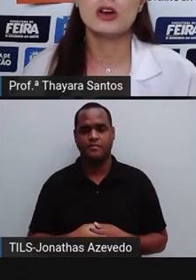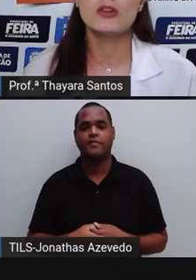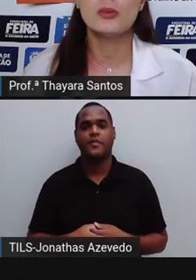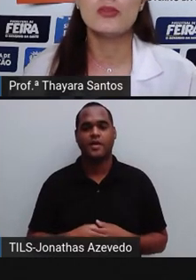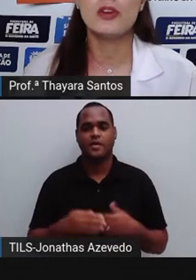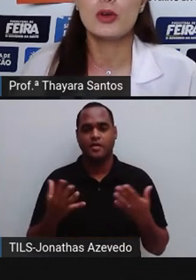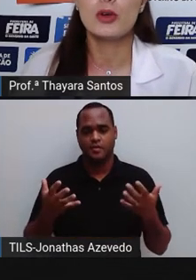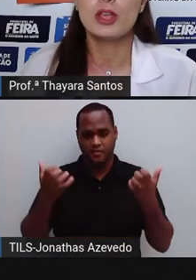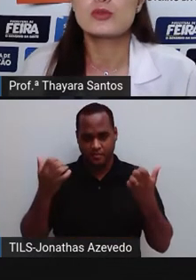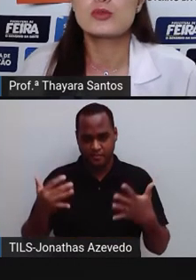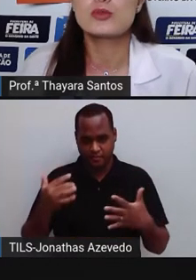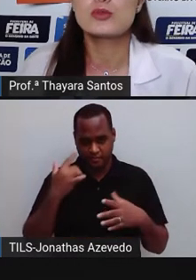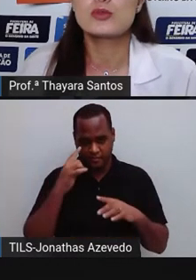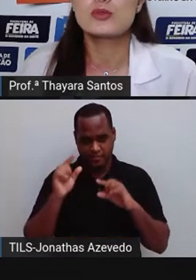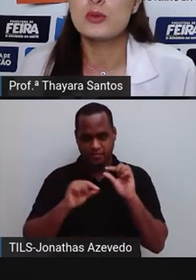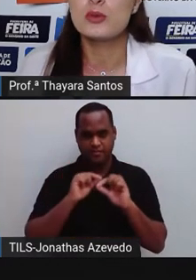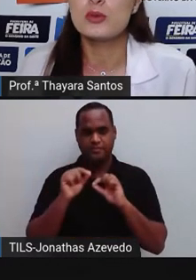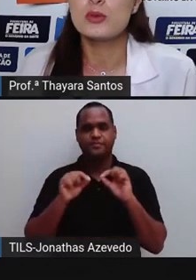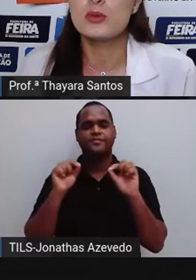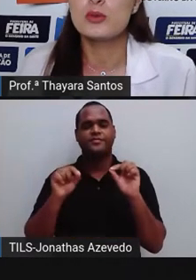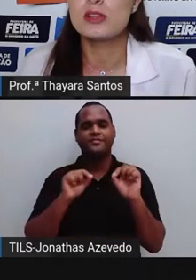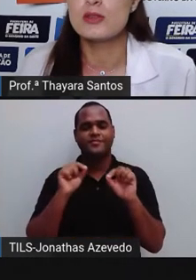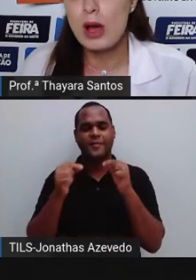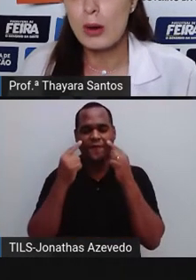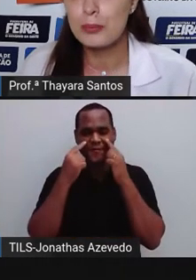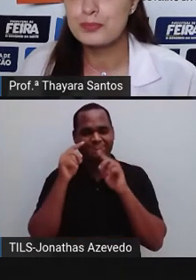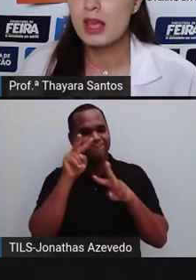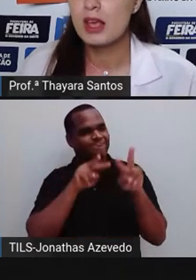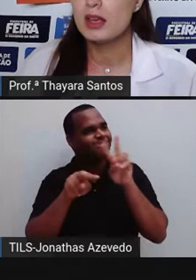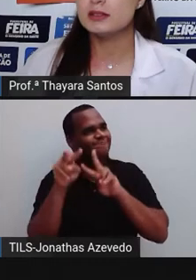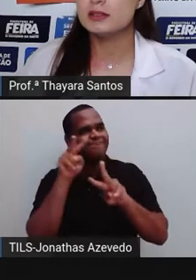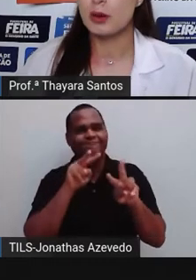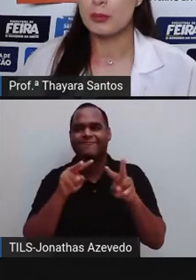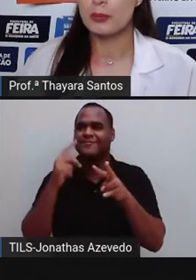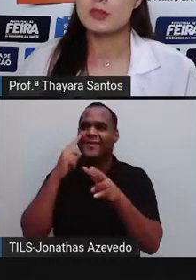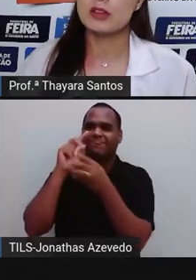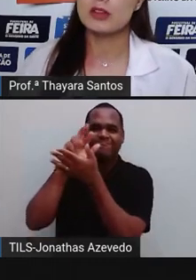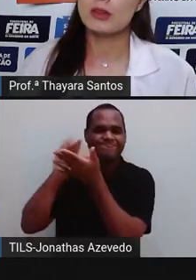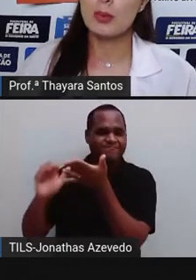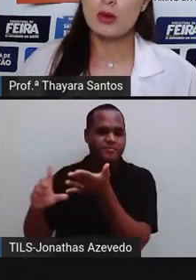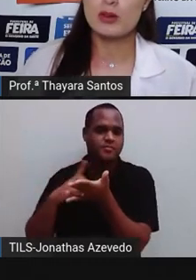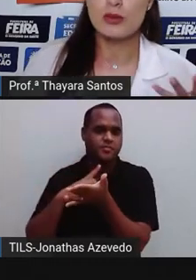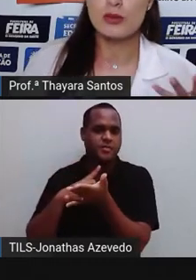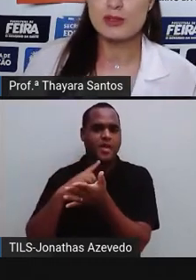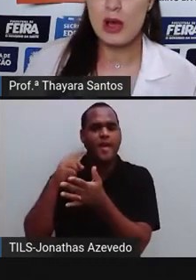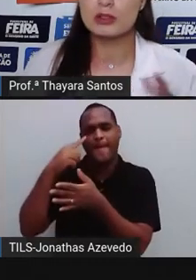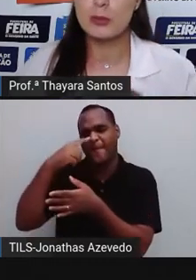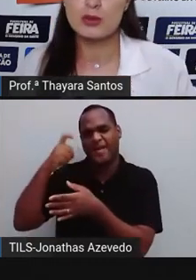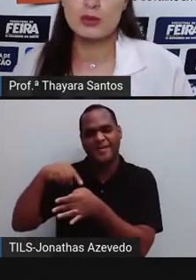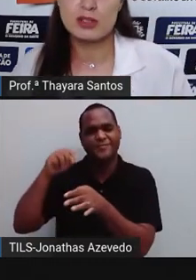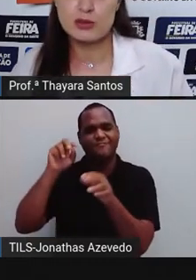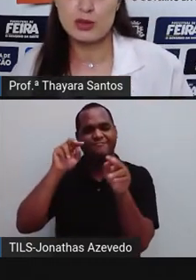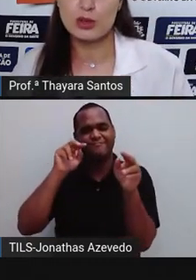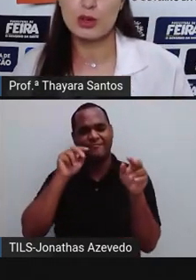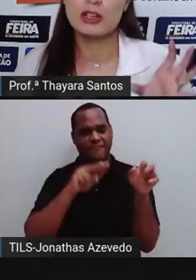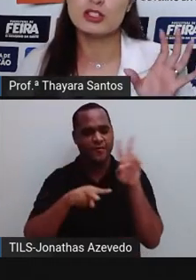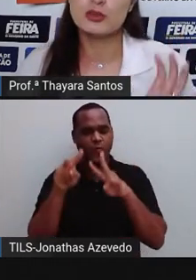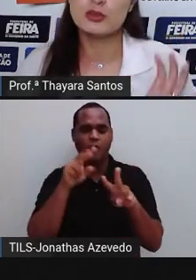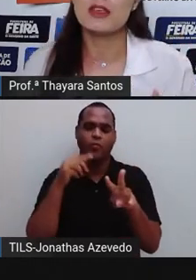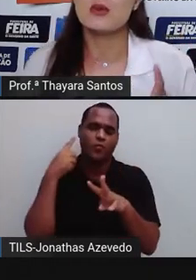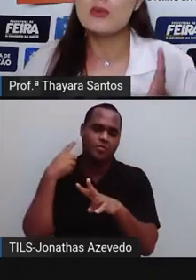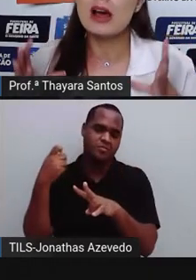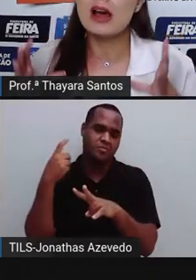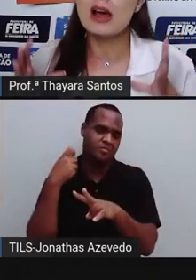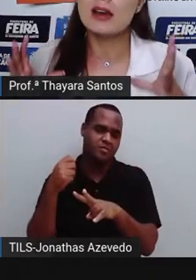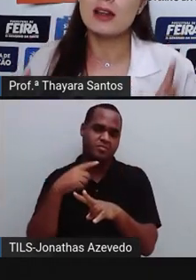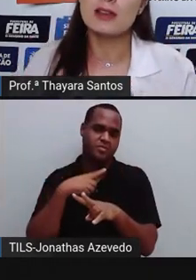Agora vamos falar um pouquinho sobre a poluição visual. Então, tanto a poluição visual quanto a poluição sonora, a gente